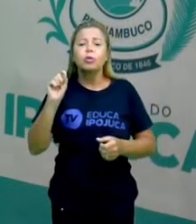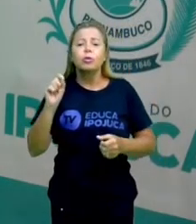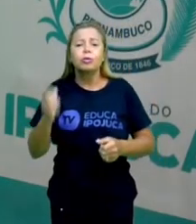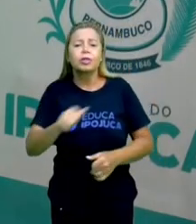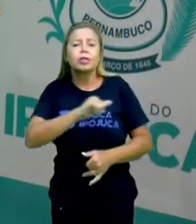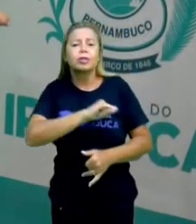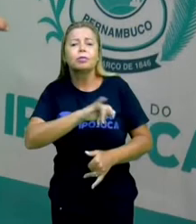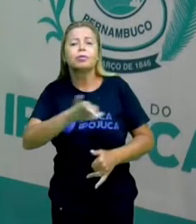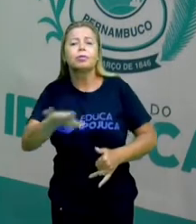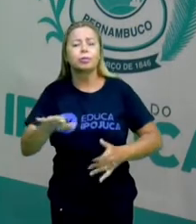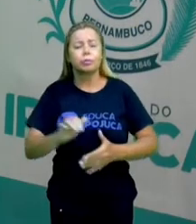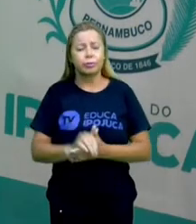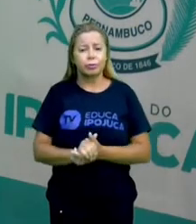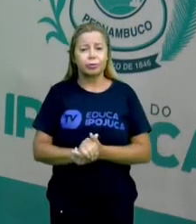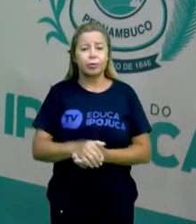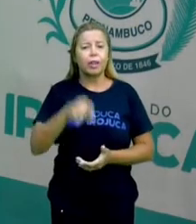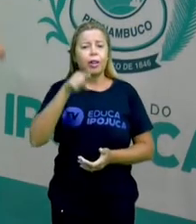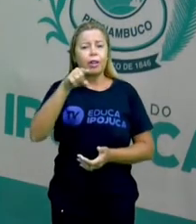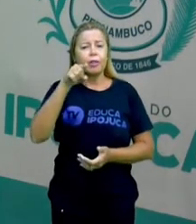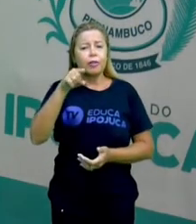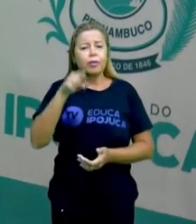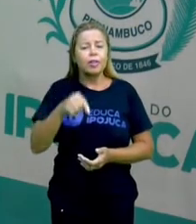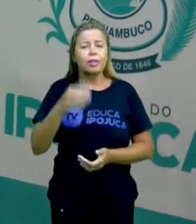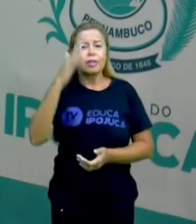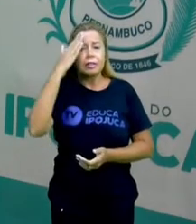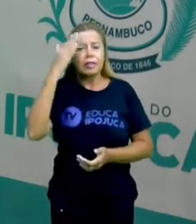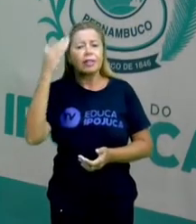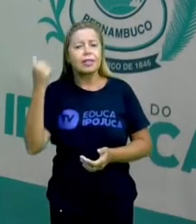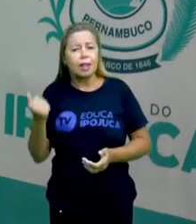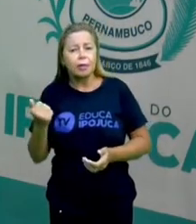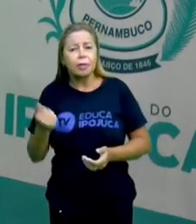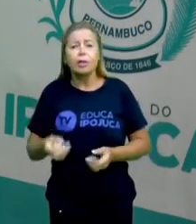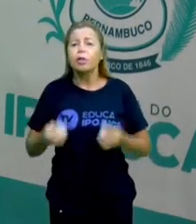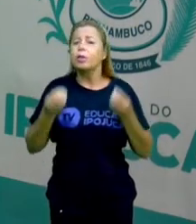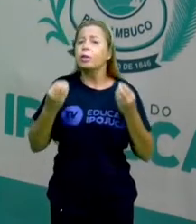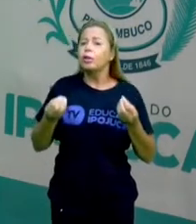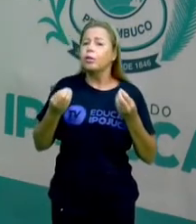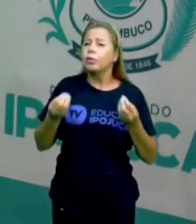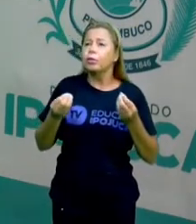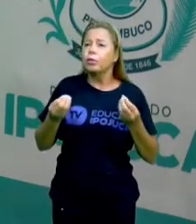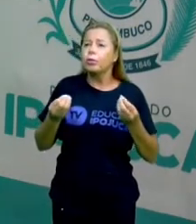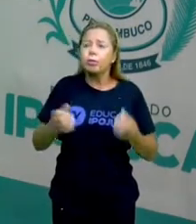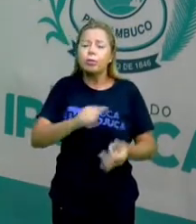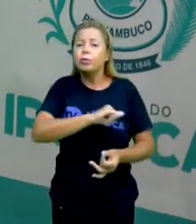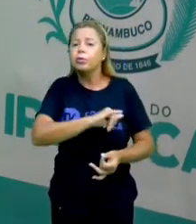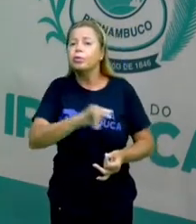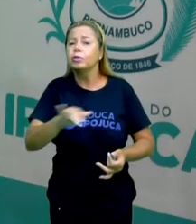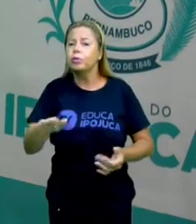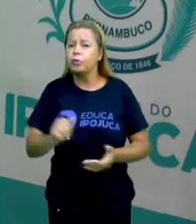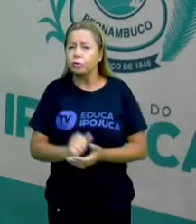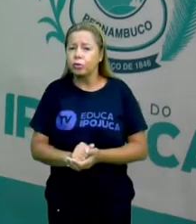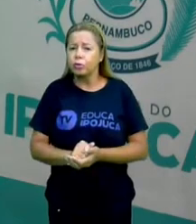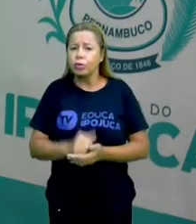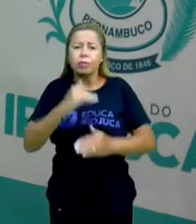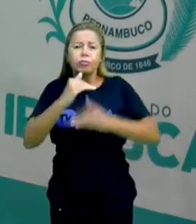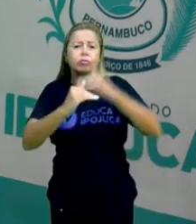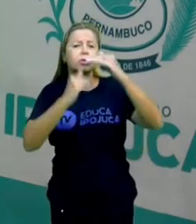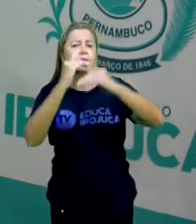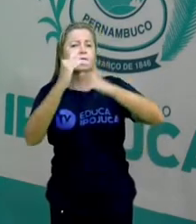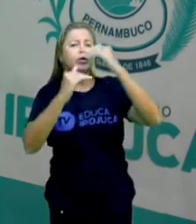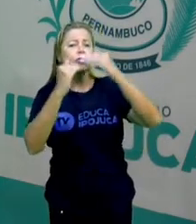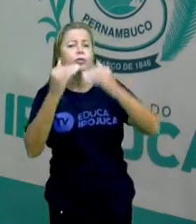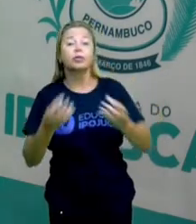história do Ipojuca? Como nasceu Ipojuca? Como é que ela permanece nos seus processos de desenvolvimento e valores?